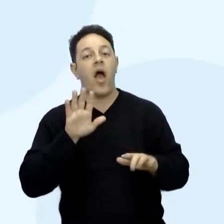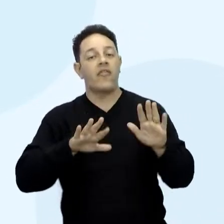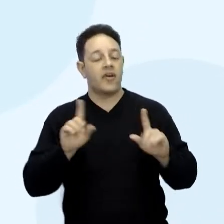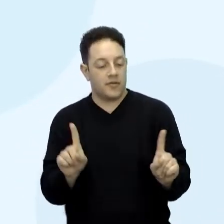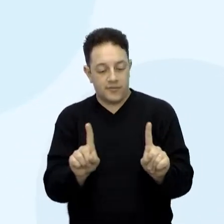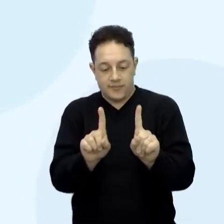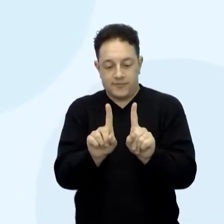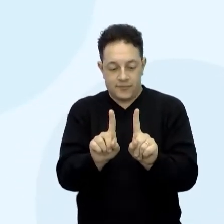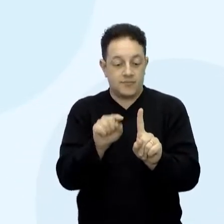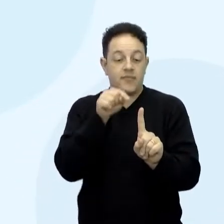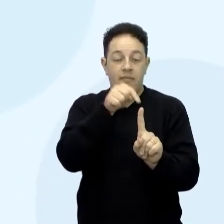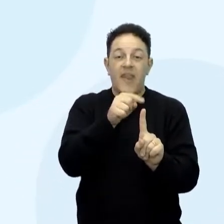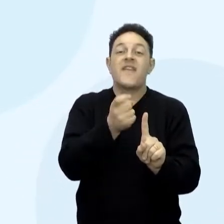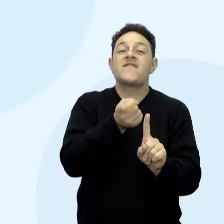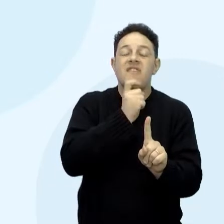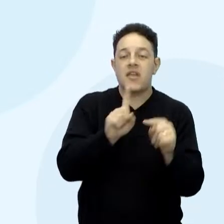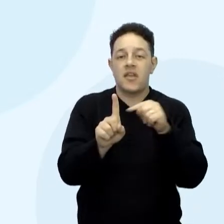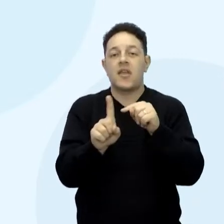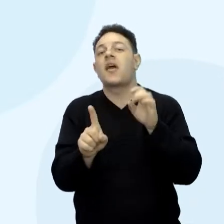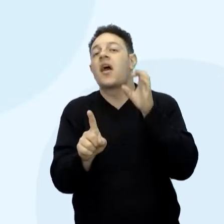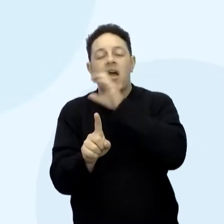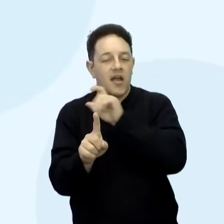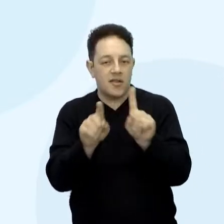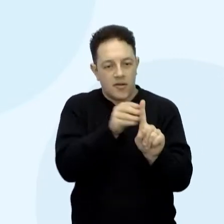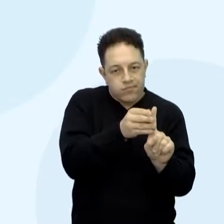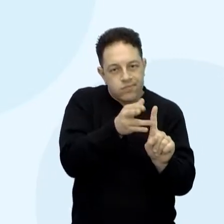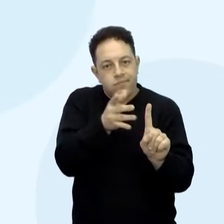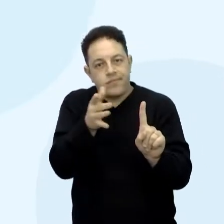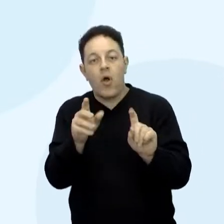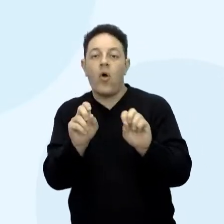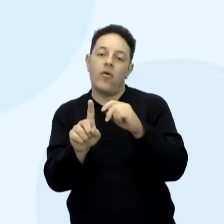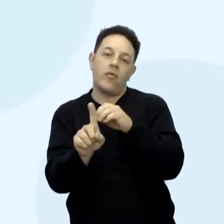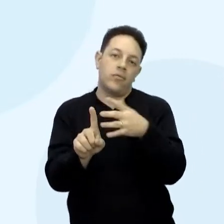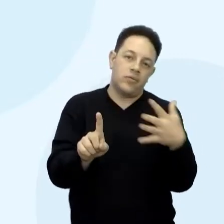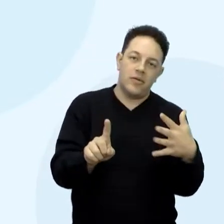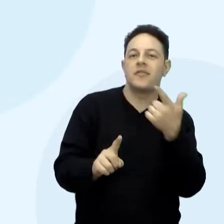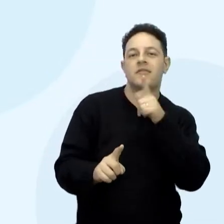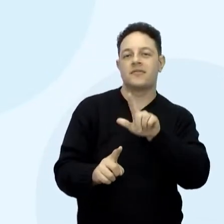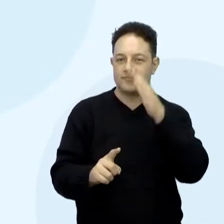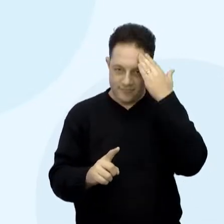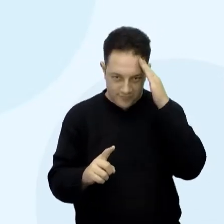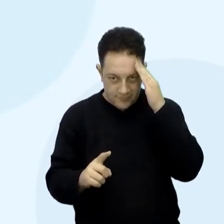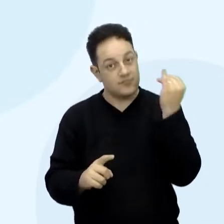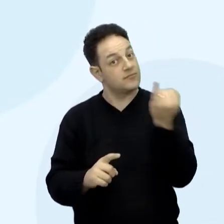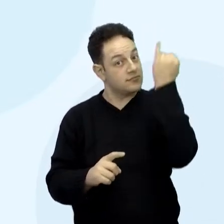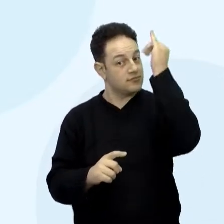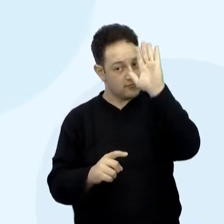corpos com diferenças de temperatura. Isso é importante, tá bom? E essa